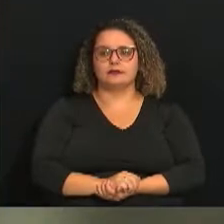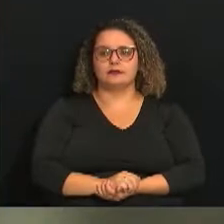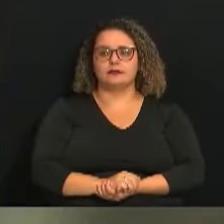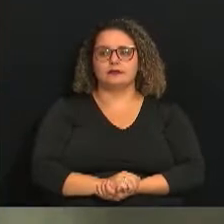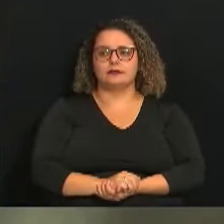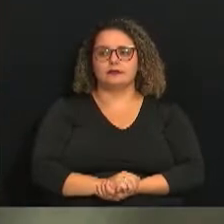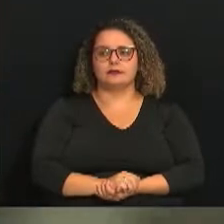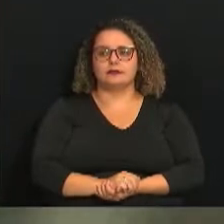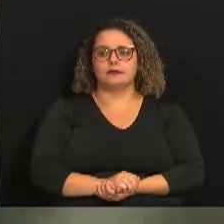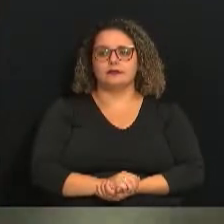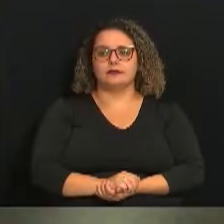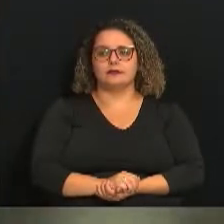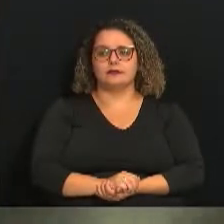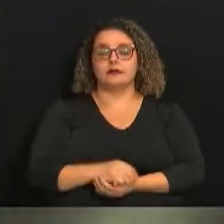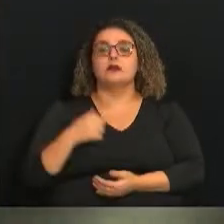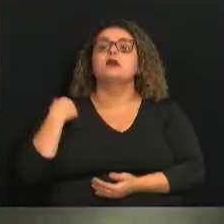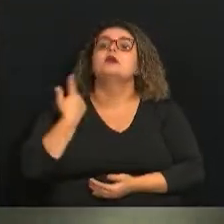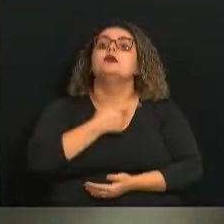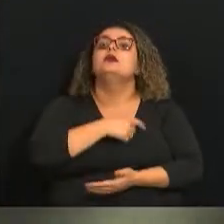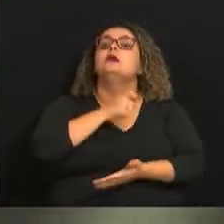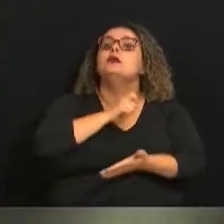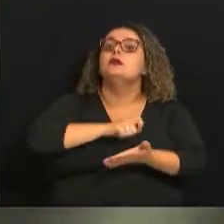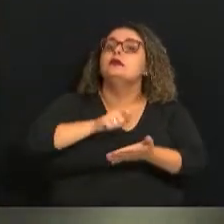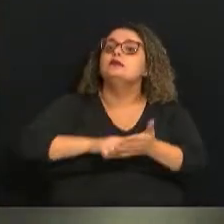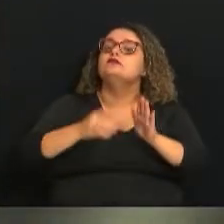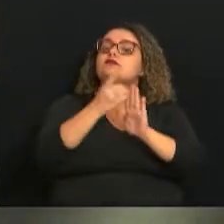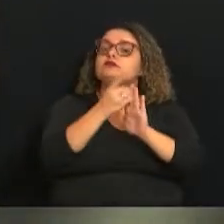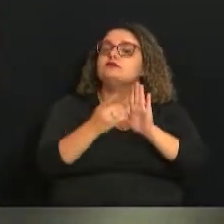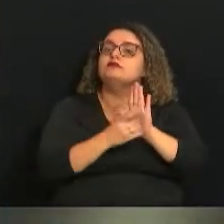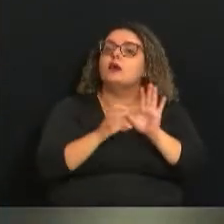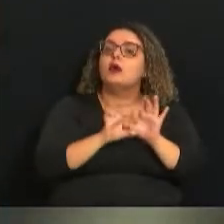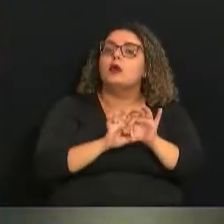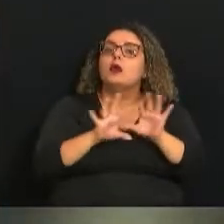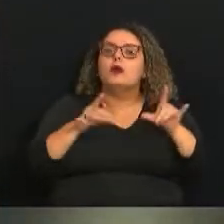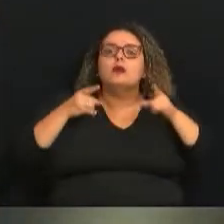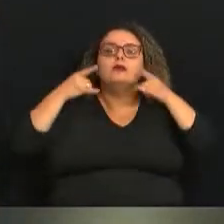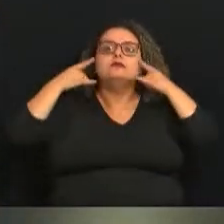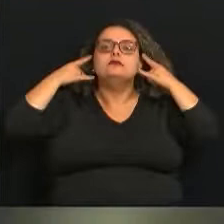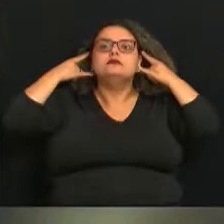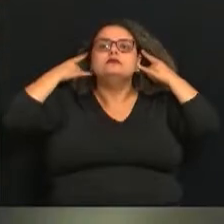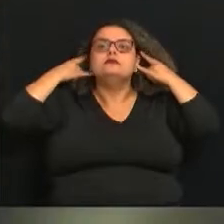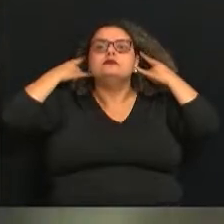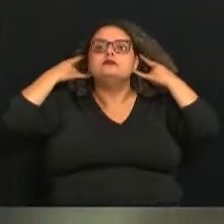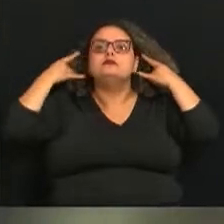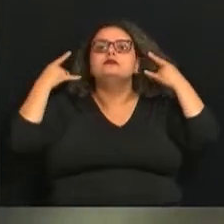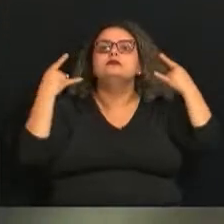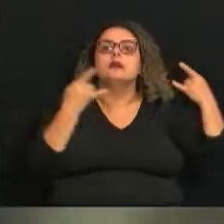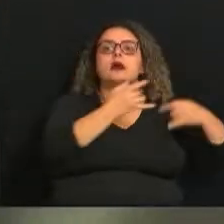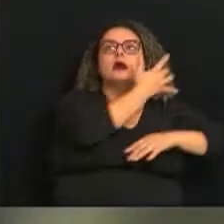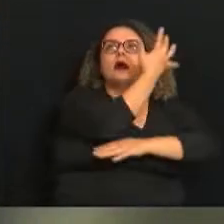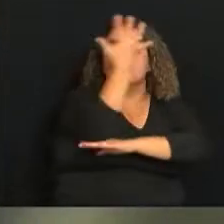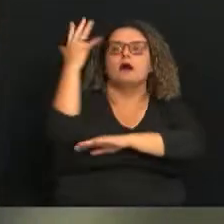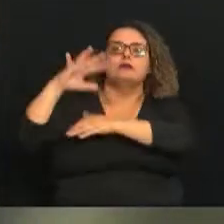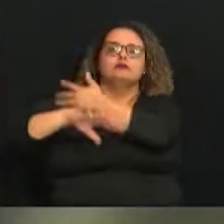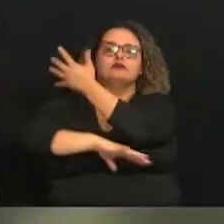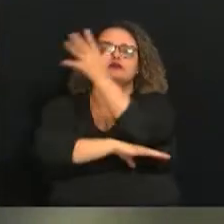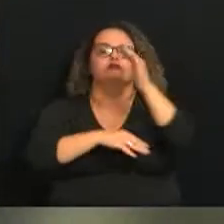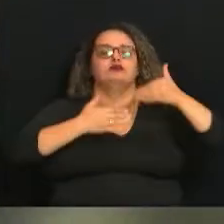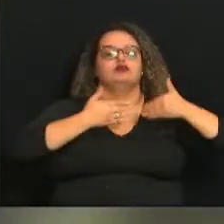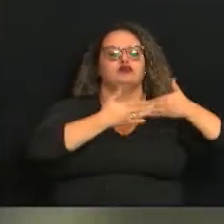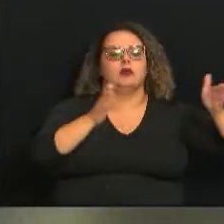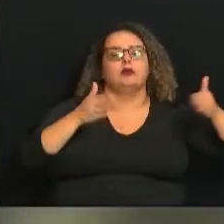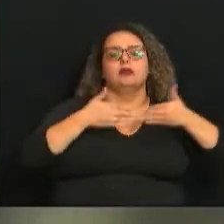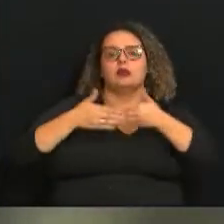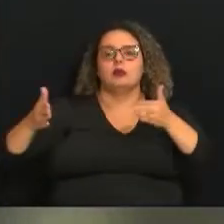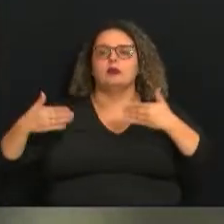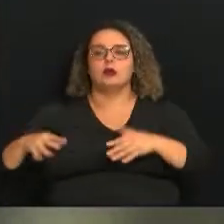Lá vamos assinar agora o decreto que libera o uso de máscaras em áreas livres em todo o estado de São Paulo a partir de